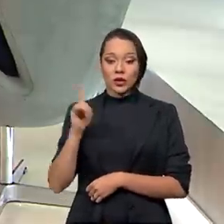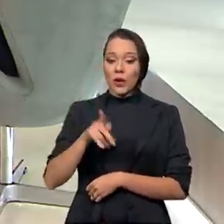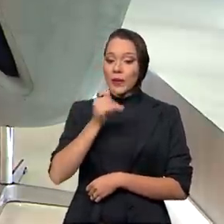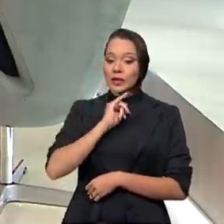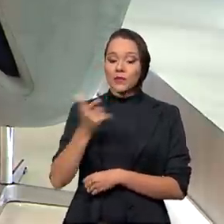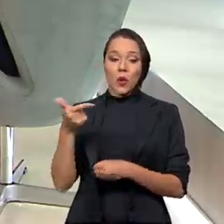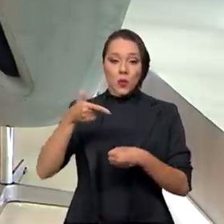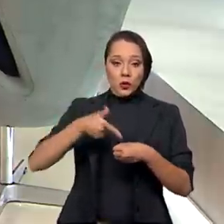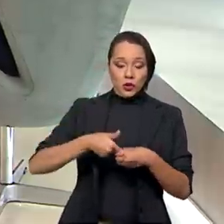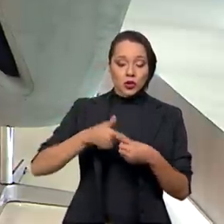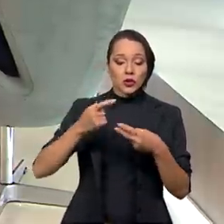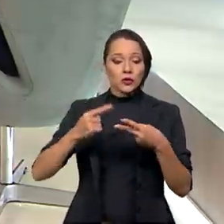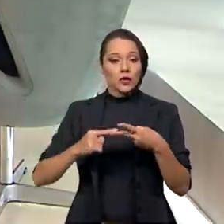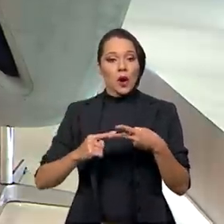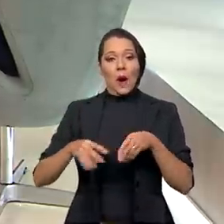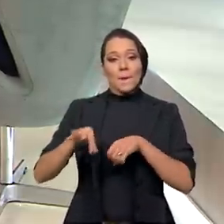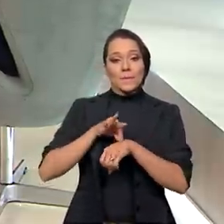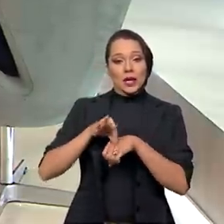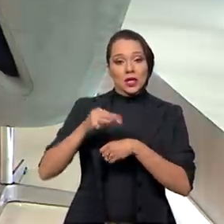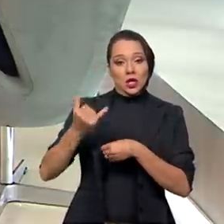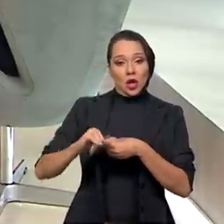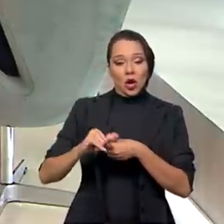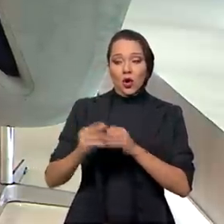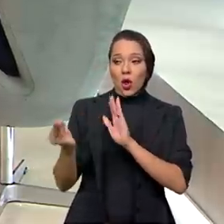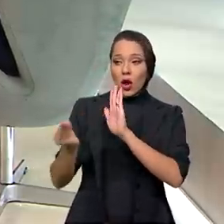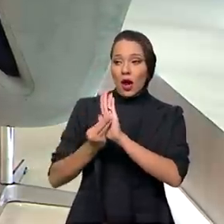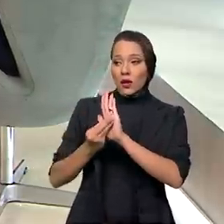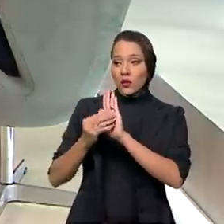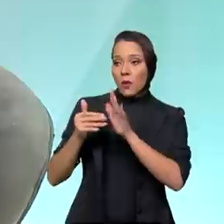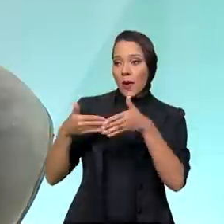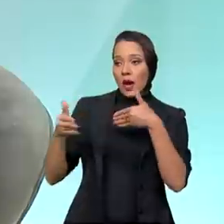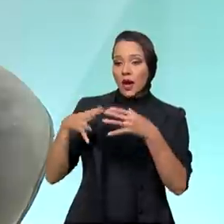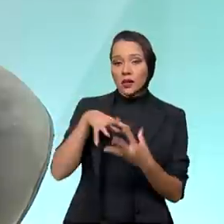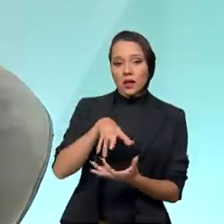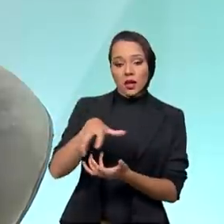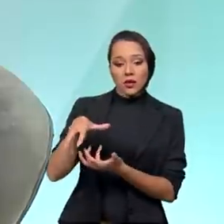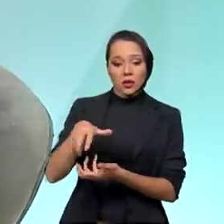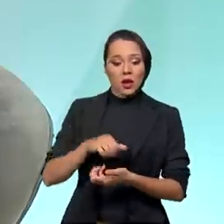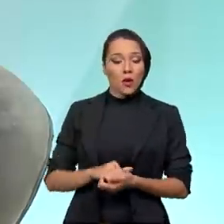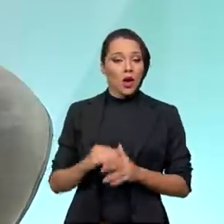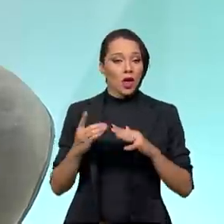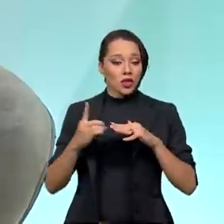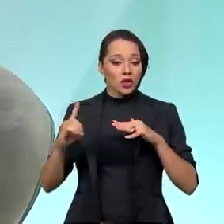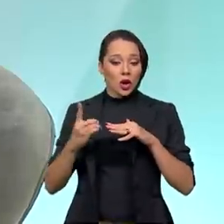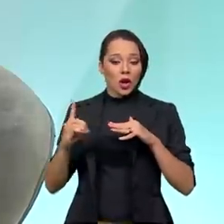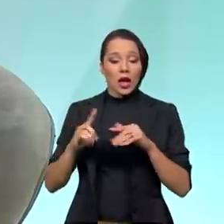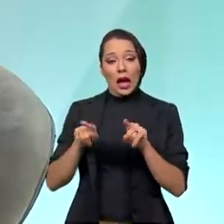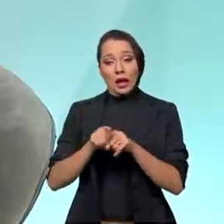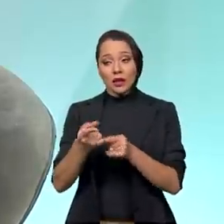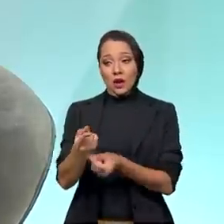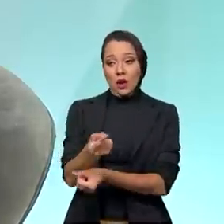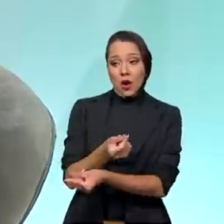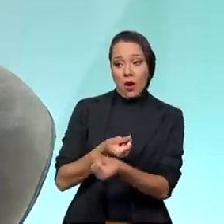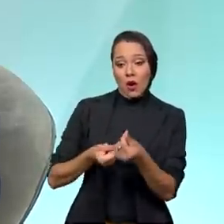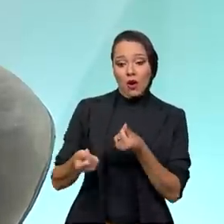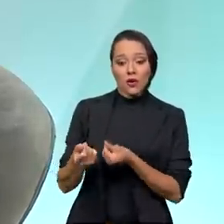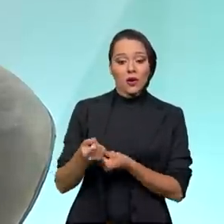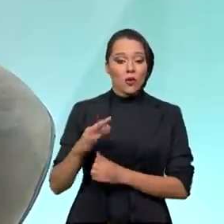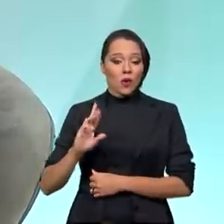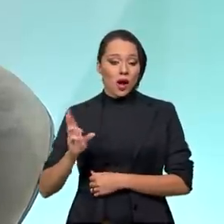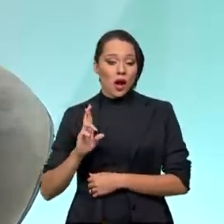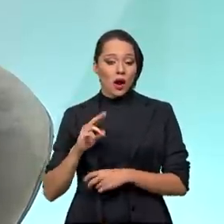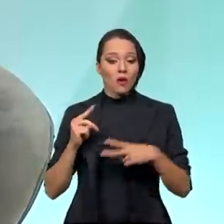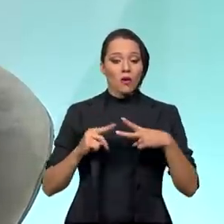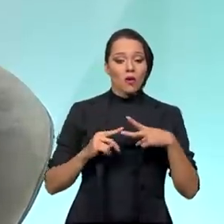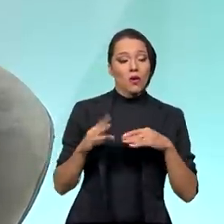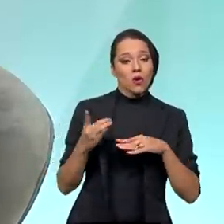combustível, petróleo, ele é precificado no mercado internacional em dólar, o câmbio, a relação real e